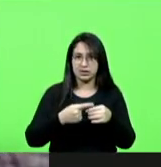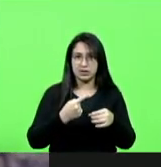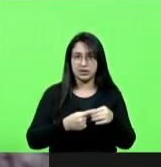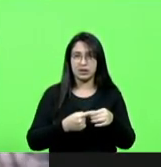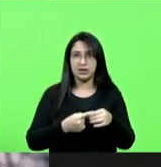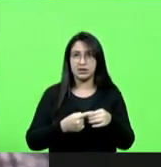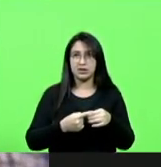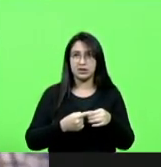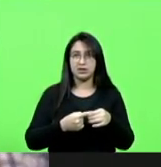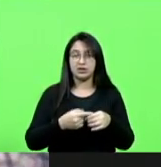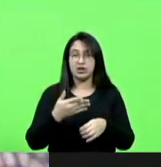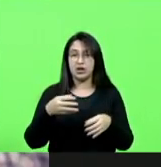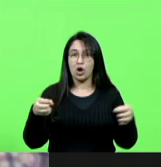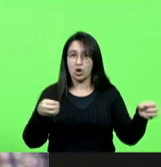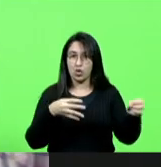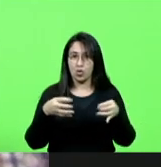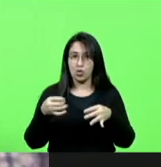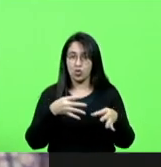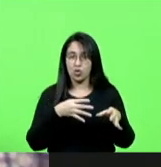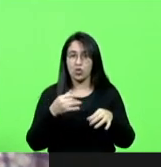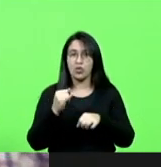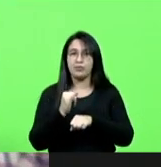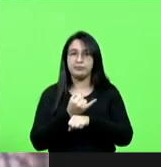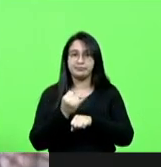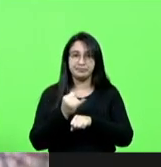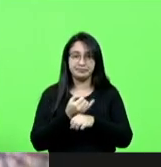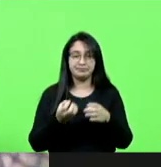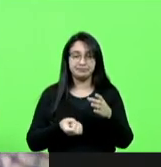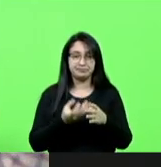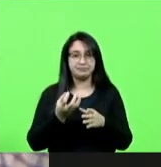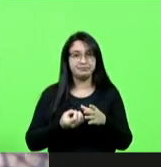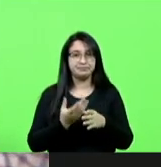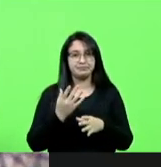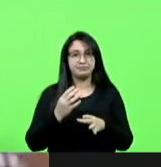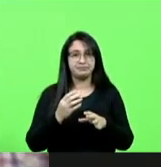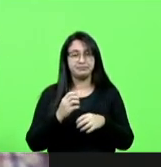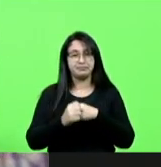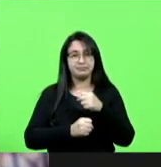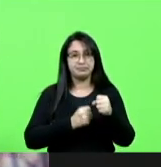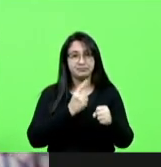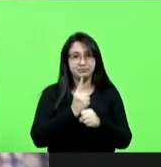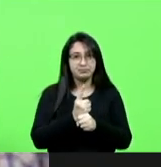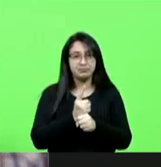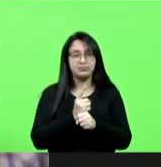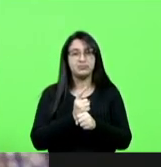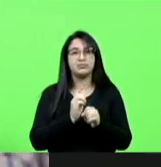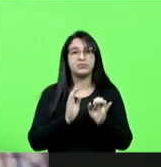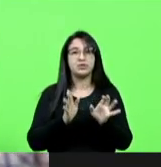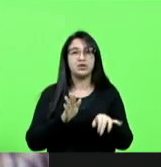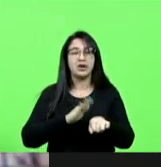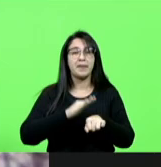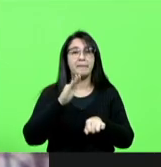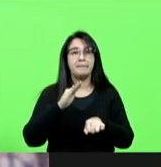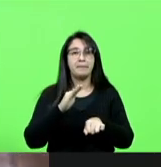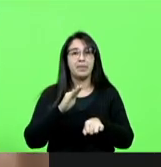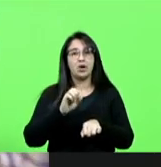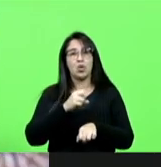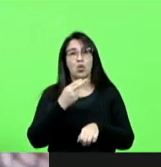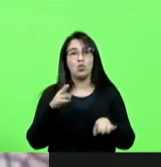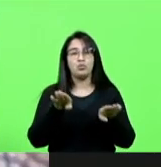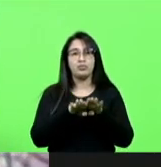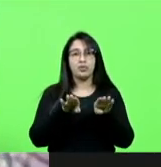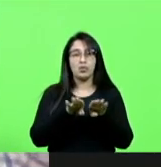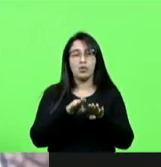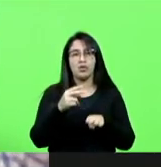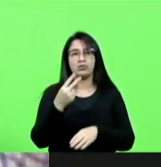novos empregos que Joinville produziu em 12 meses é maior ou de igual número a 250